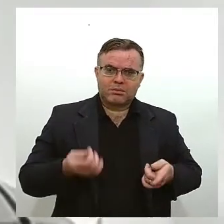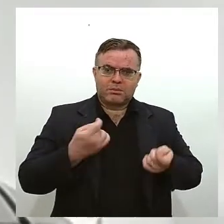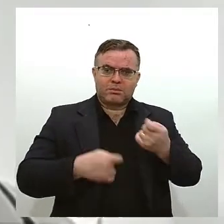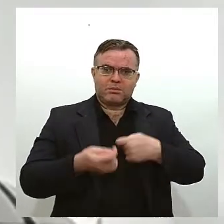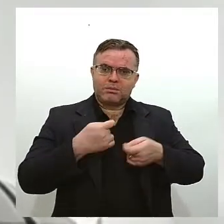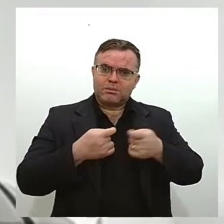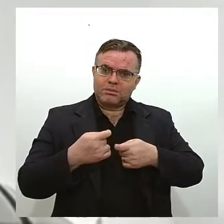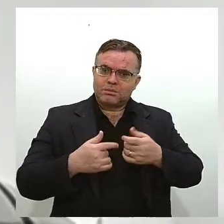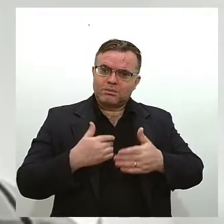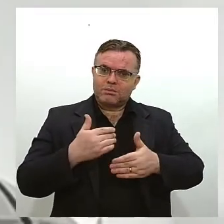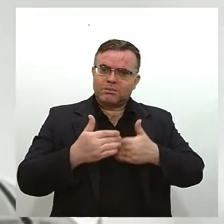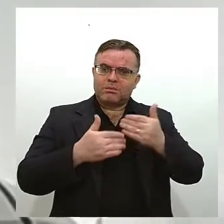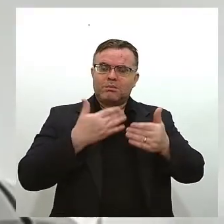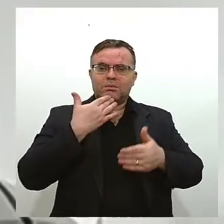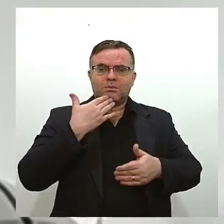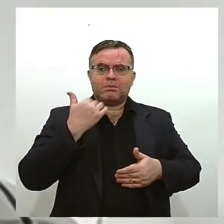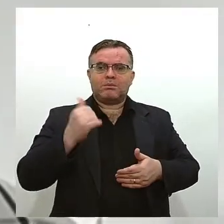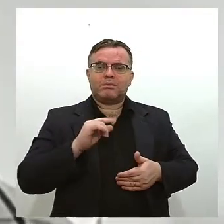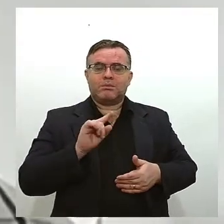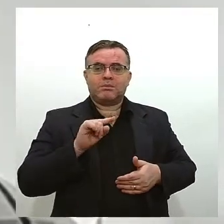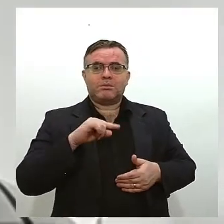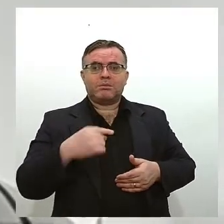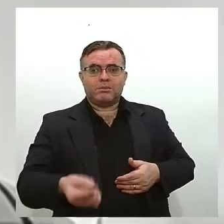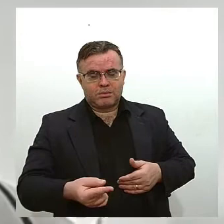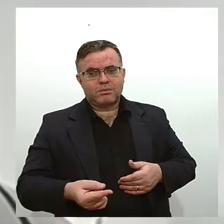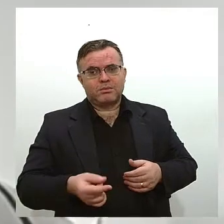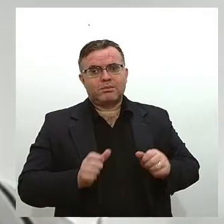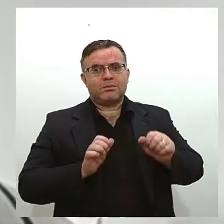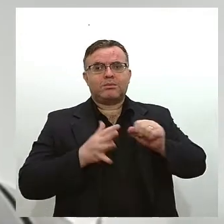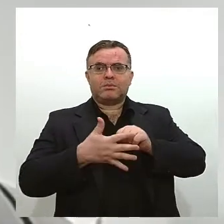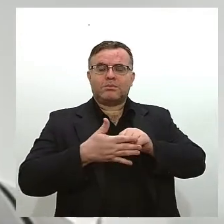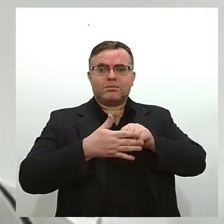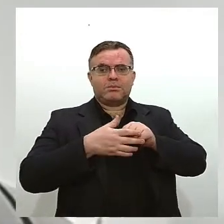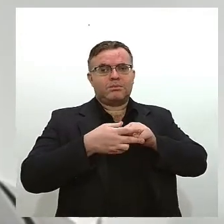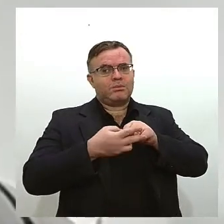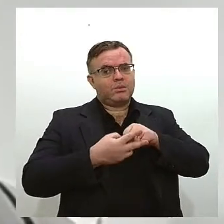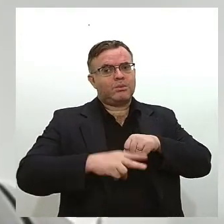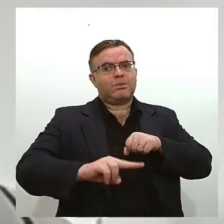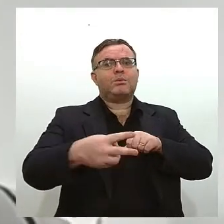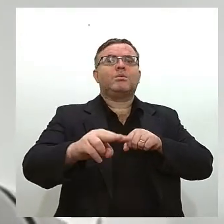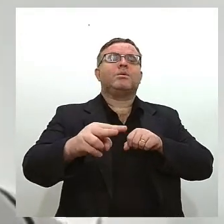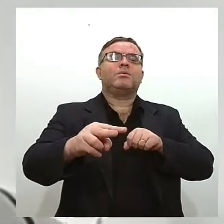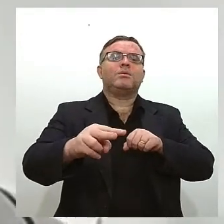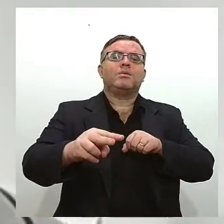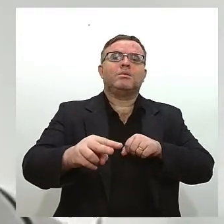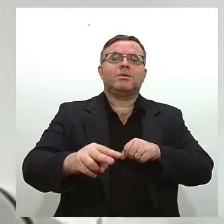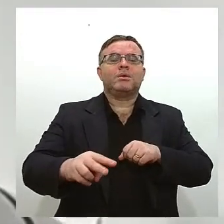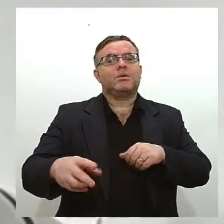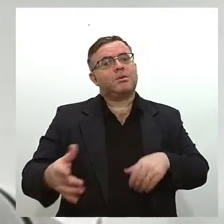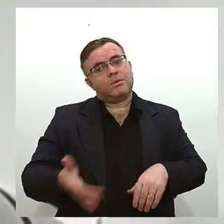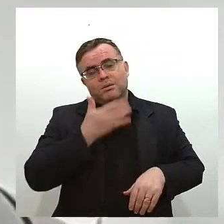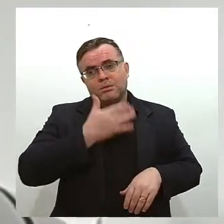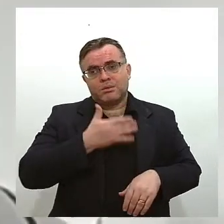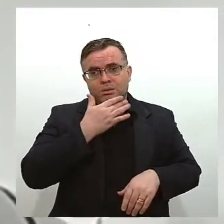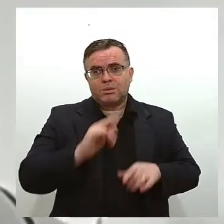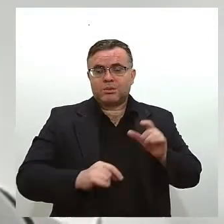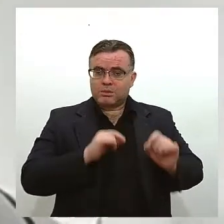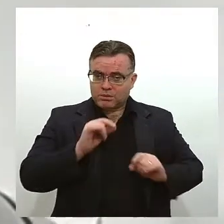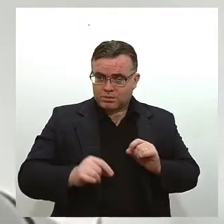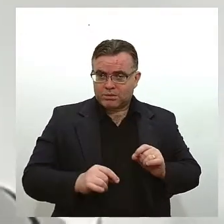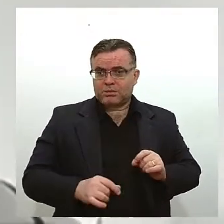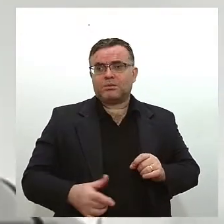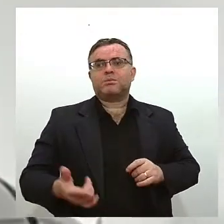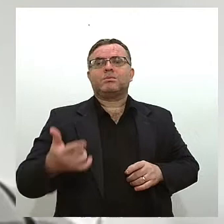começaram a melhorar depois veio a partir de dezembro janeiro que a gente chama segunda onda da pandemia e